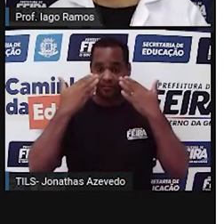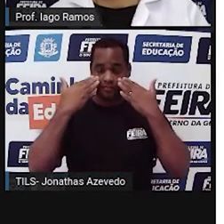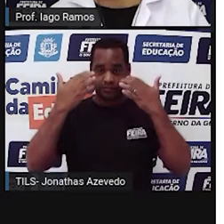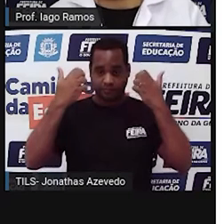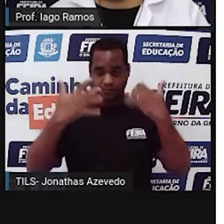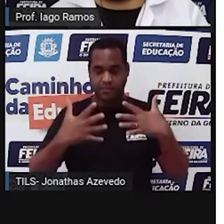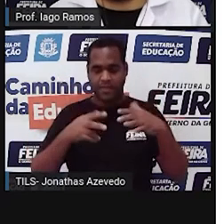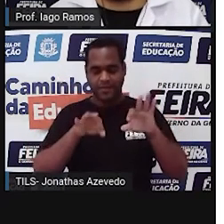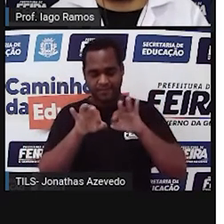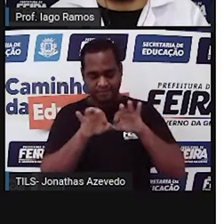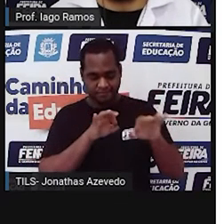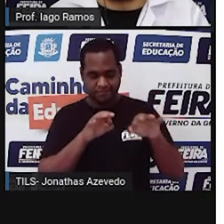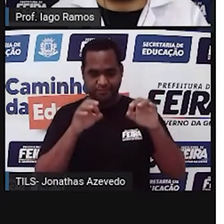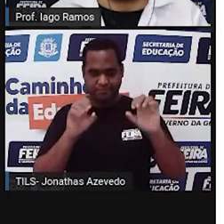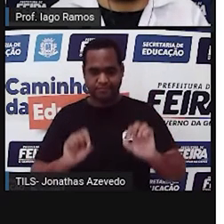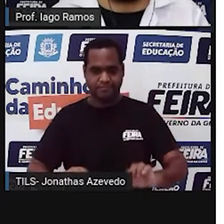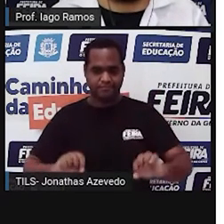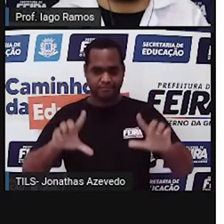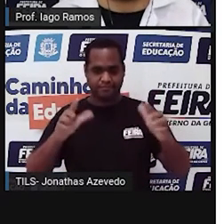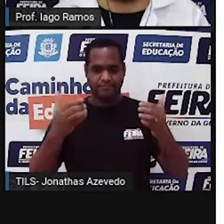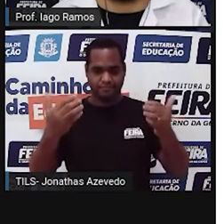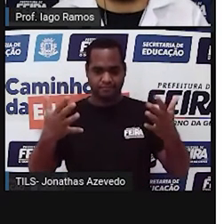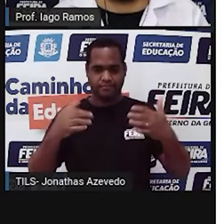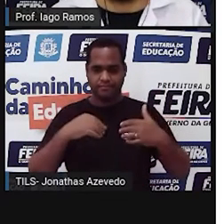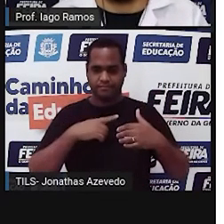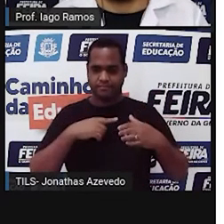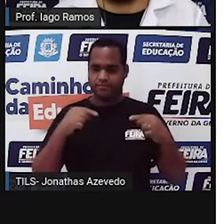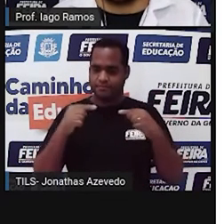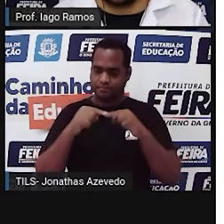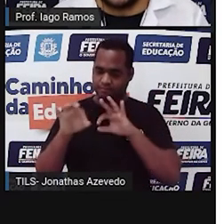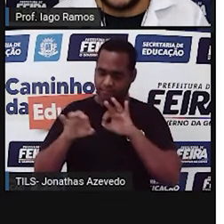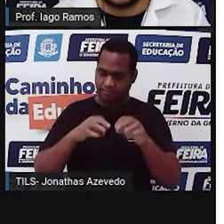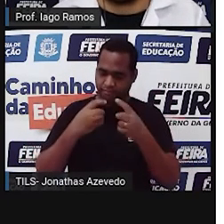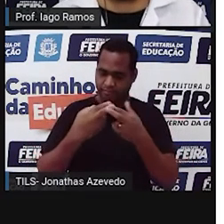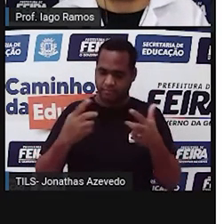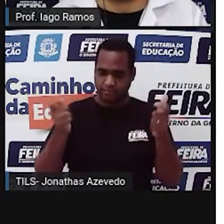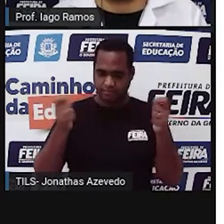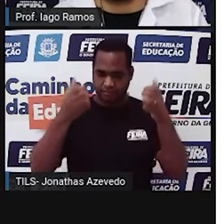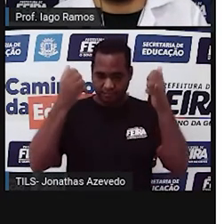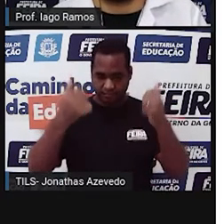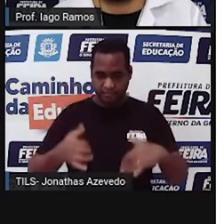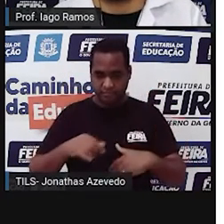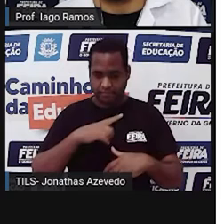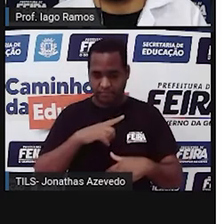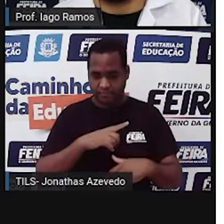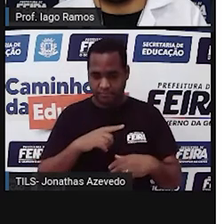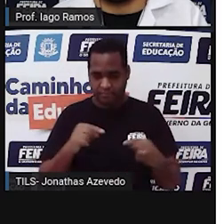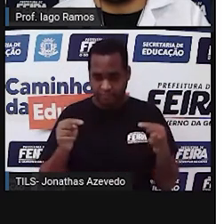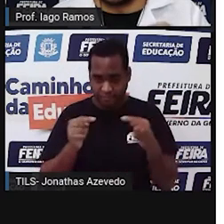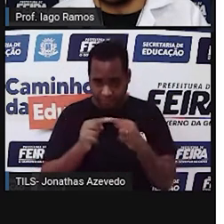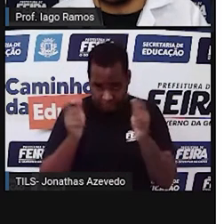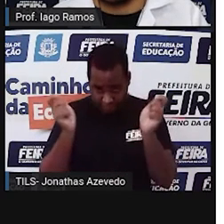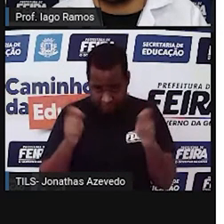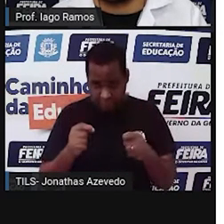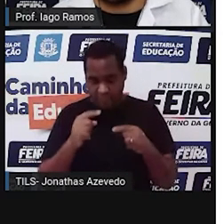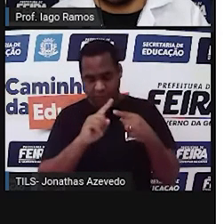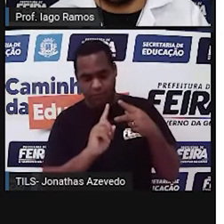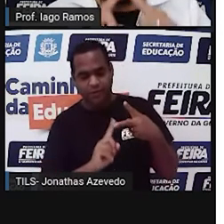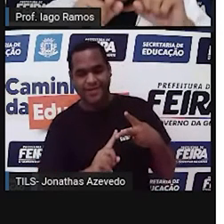construção nessa tela, tá? E a construção é a seguinte, um retângulo foi dividido em dois triângulos, ó.